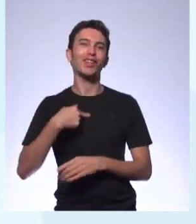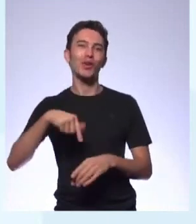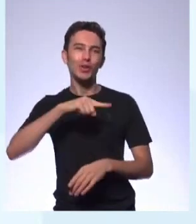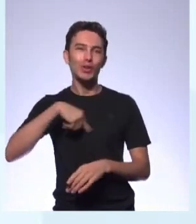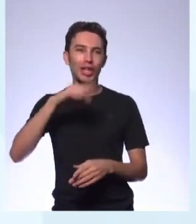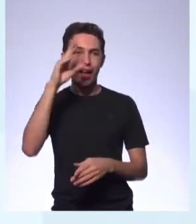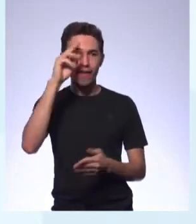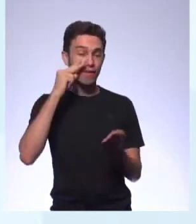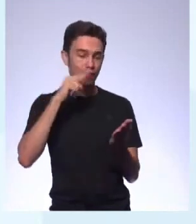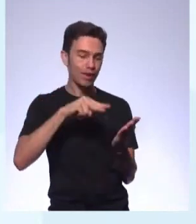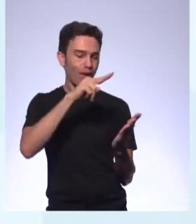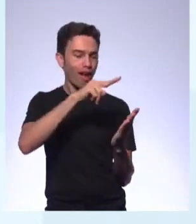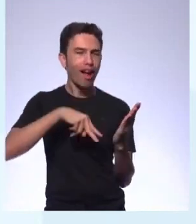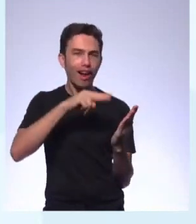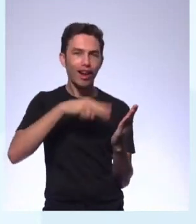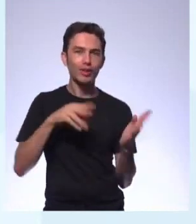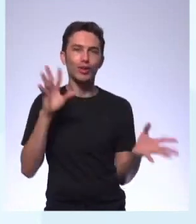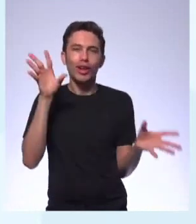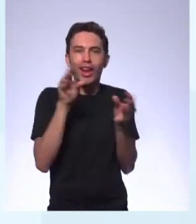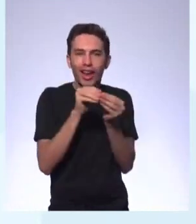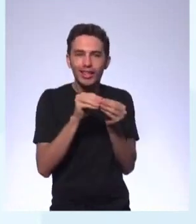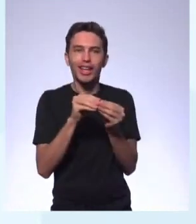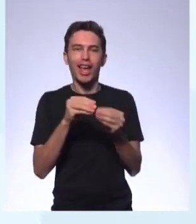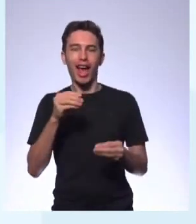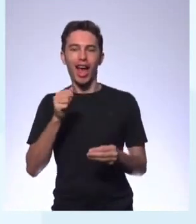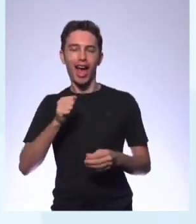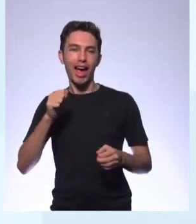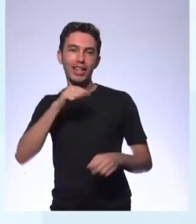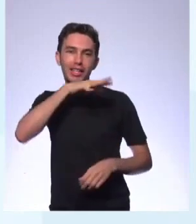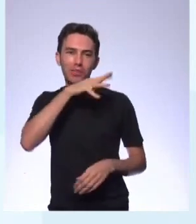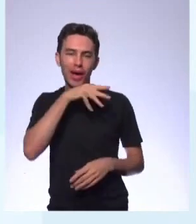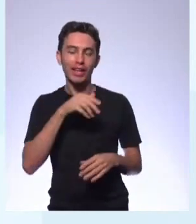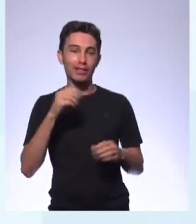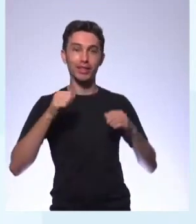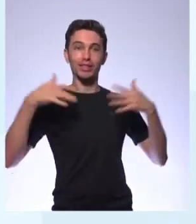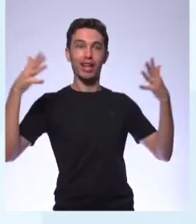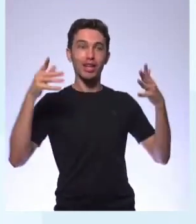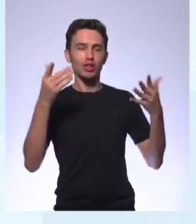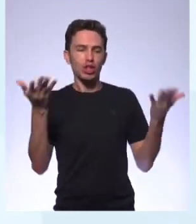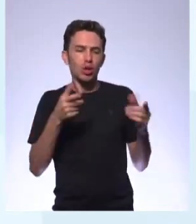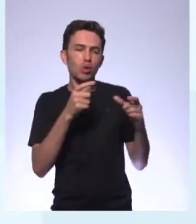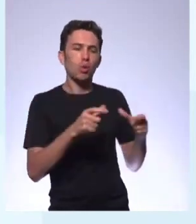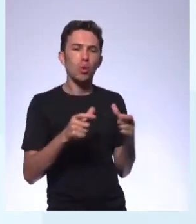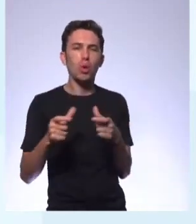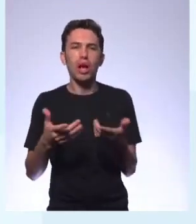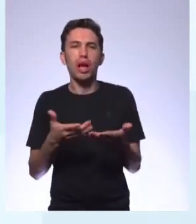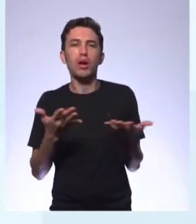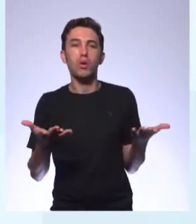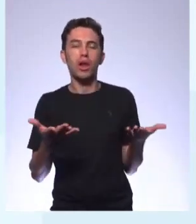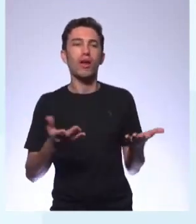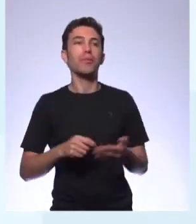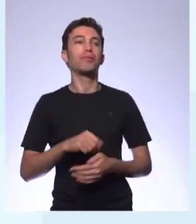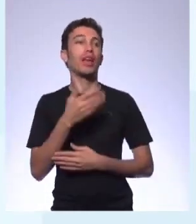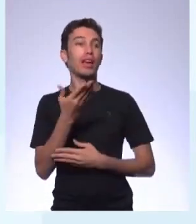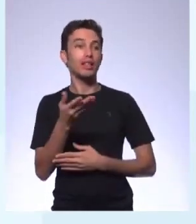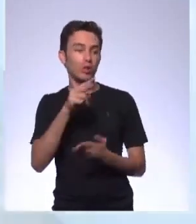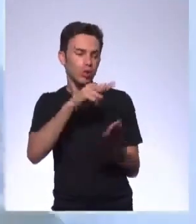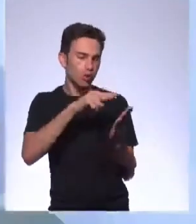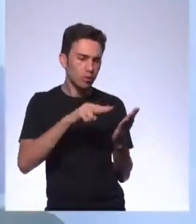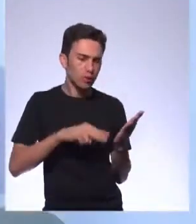da resenha Animais Fantásticos e Onde Habitam, nós fomos lendo trechos e analisando como